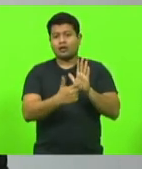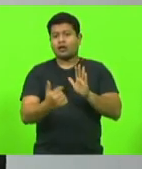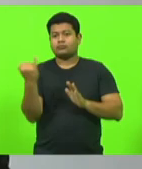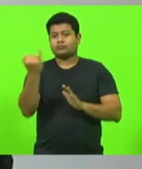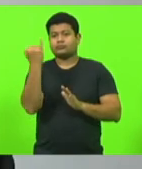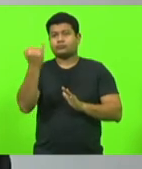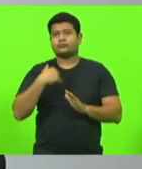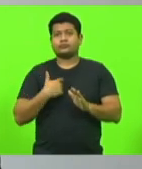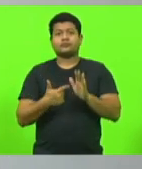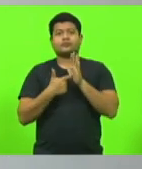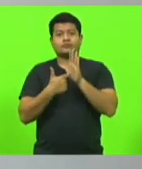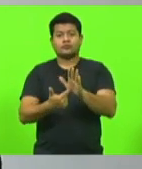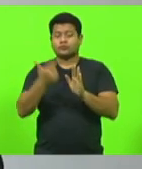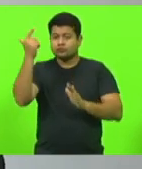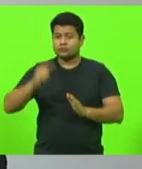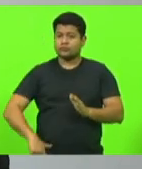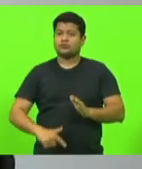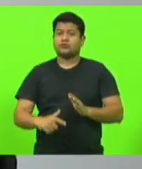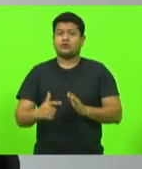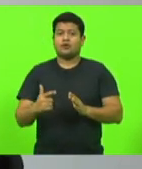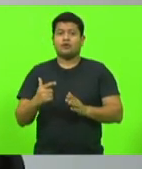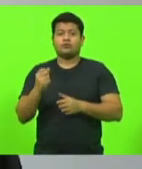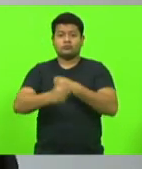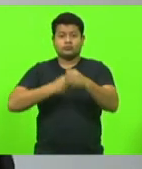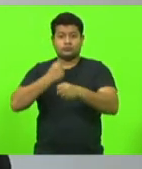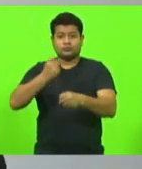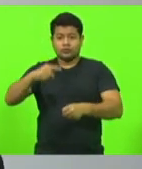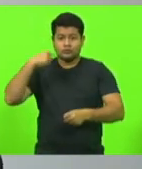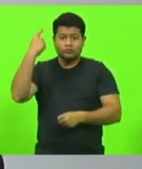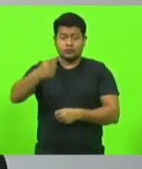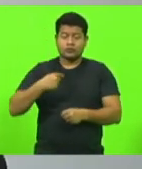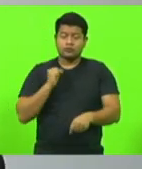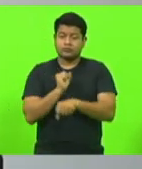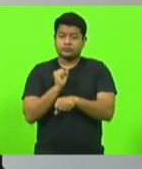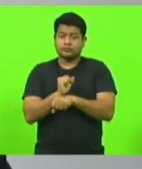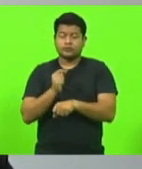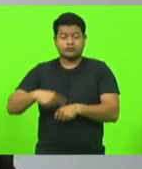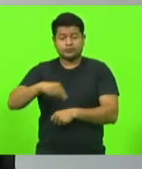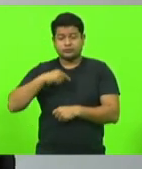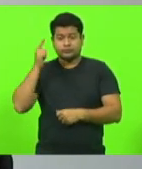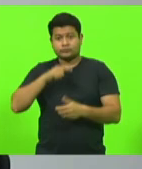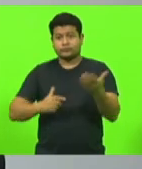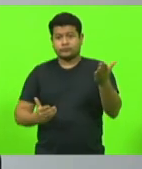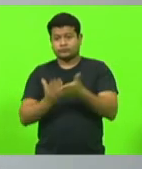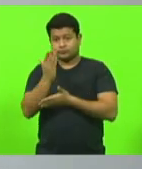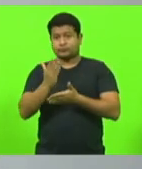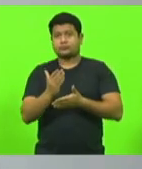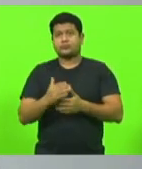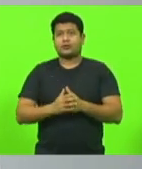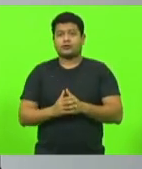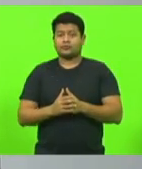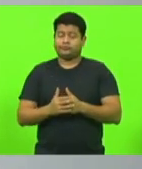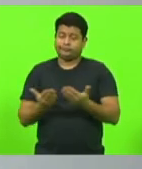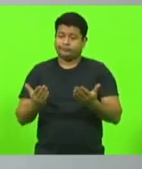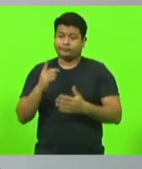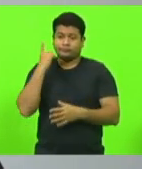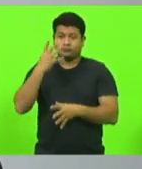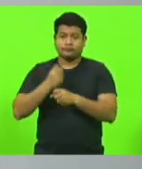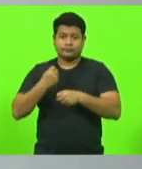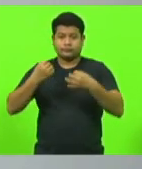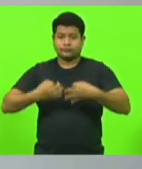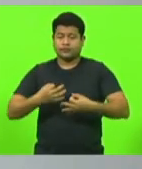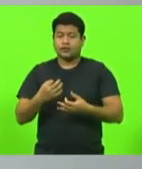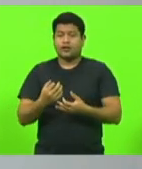reapresentar em 2022, espero que dê tudo certo, que a possa aprovar, nós estávamos com coro baixo também, eu entendo,